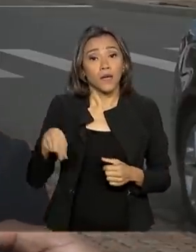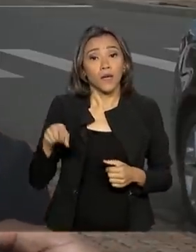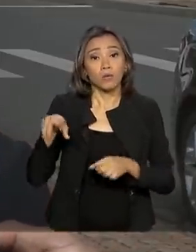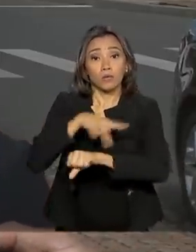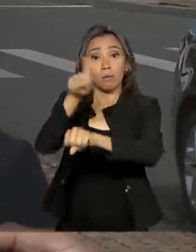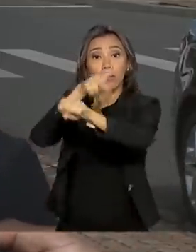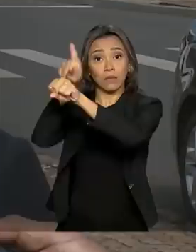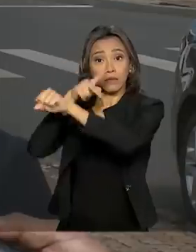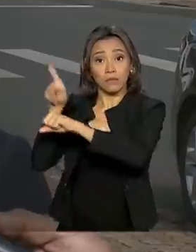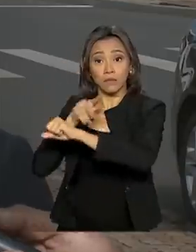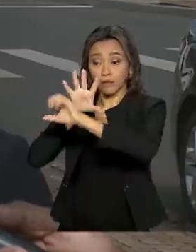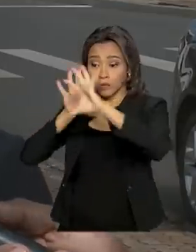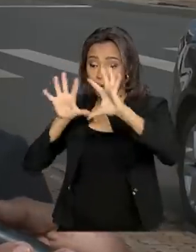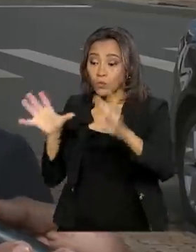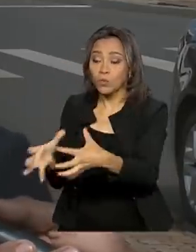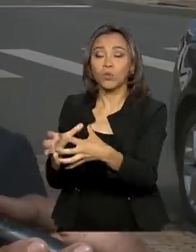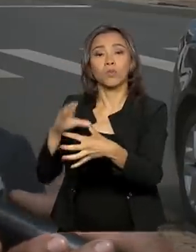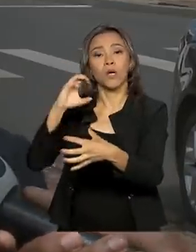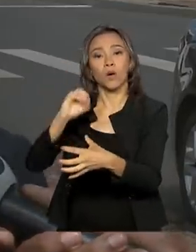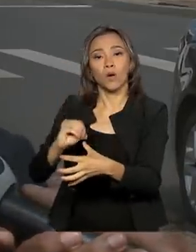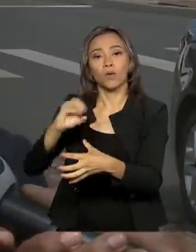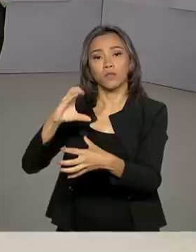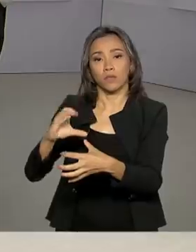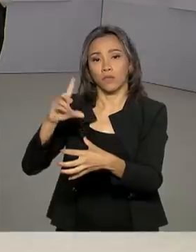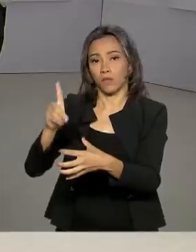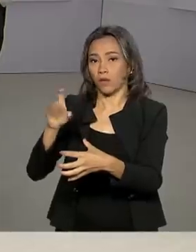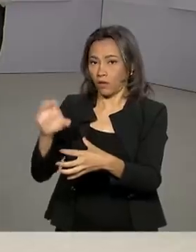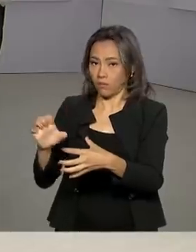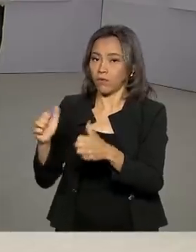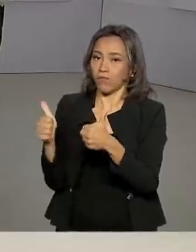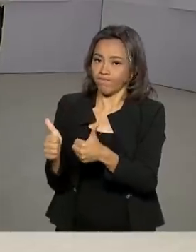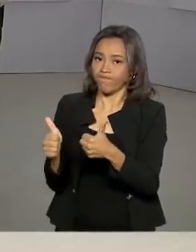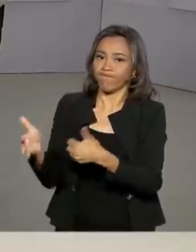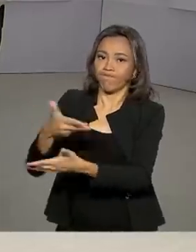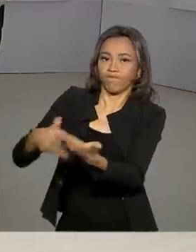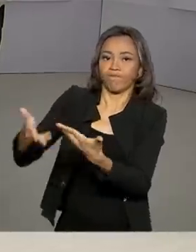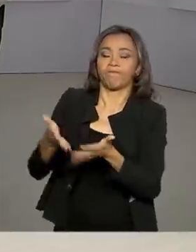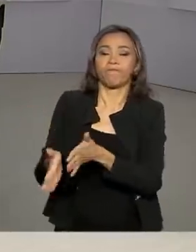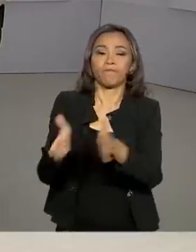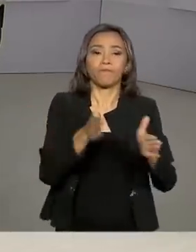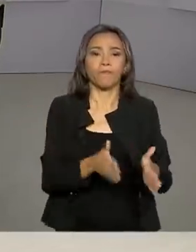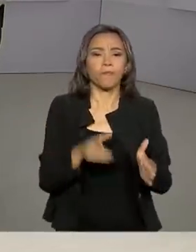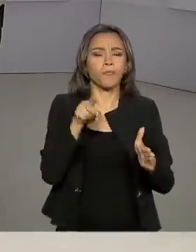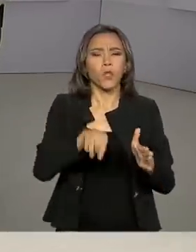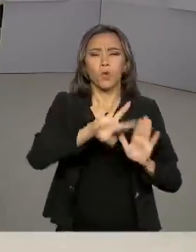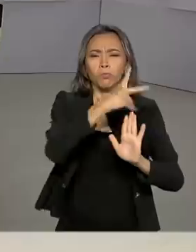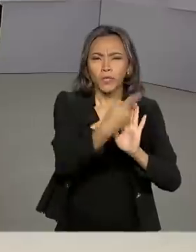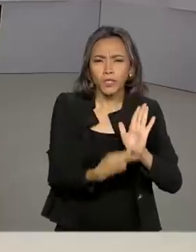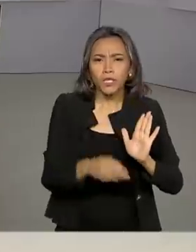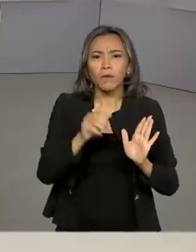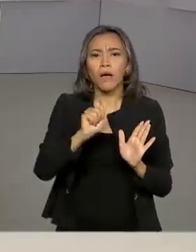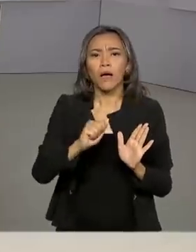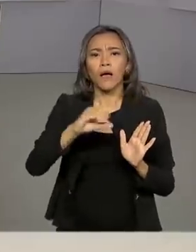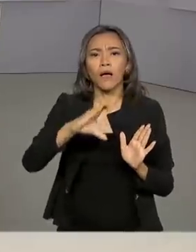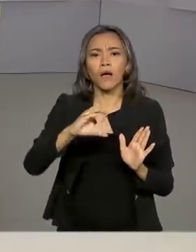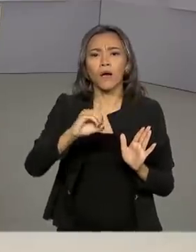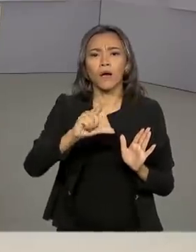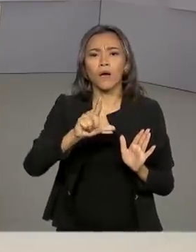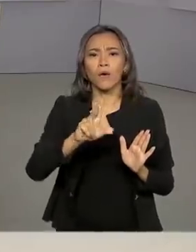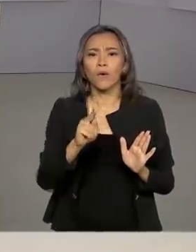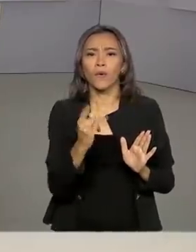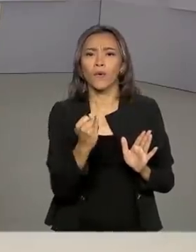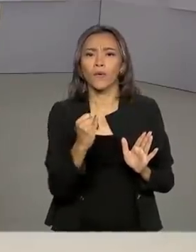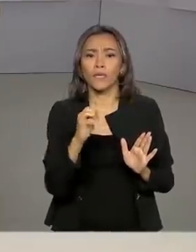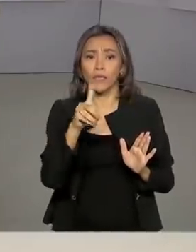países membros da OCDE. A operação acolhida já atendeu mais de 500